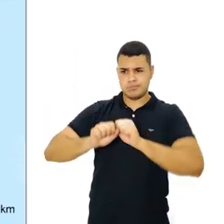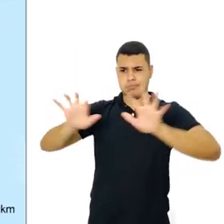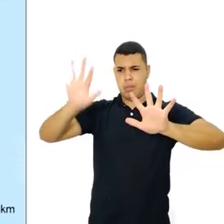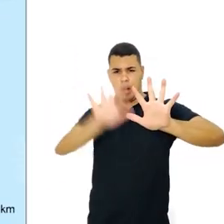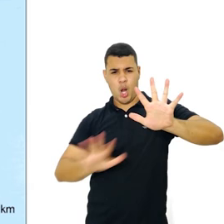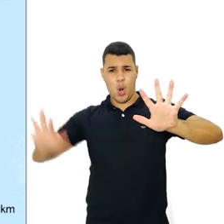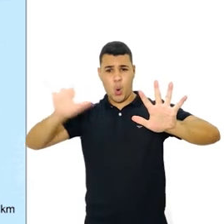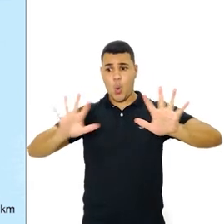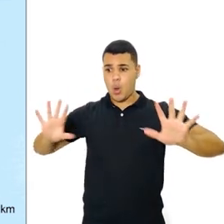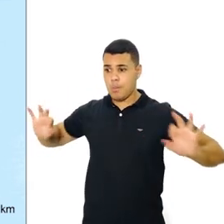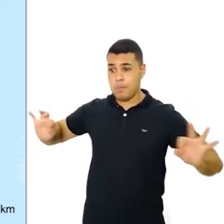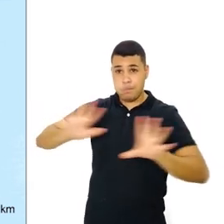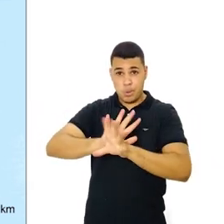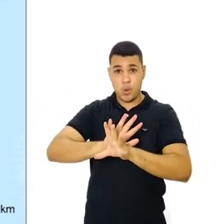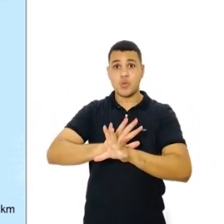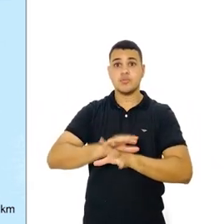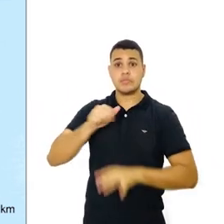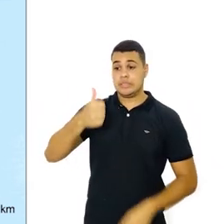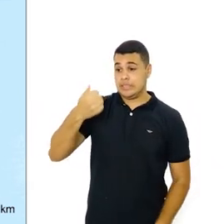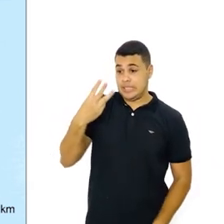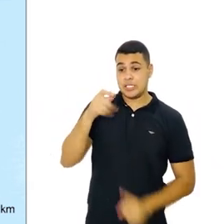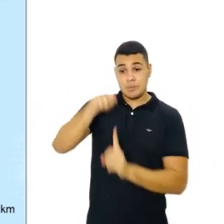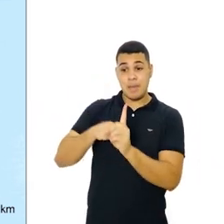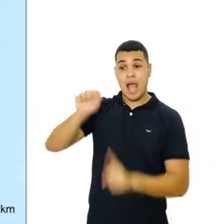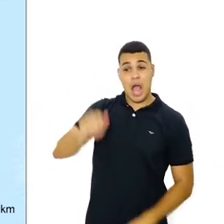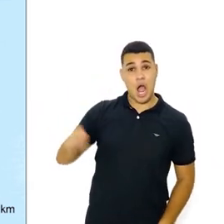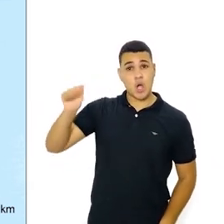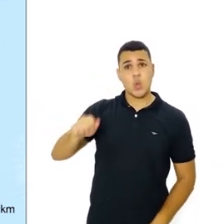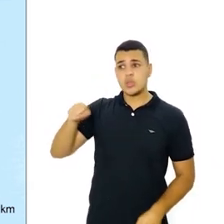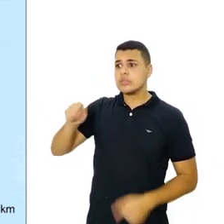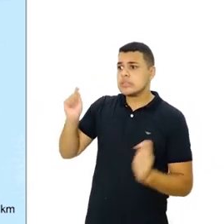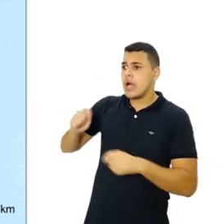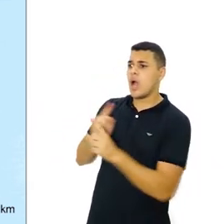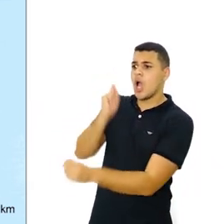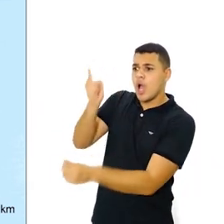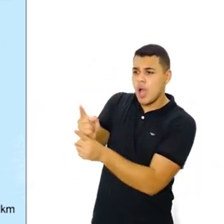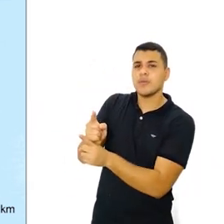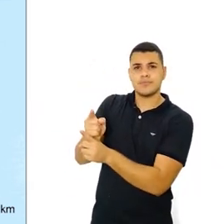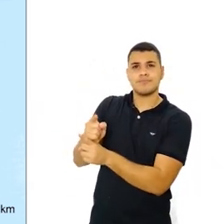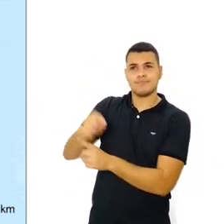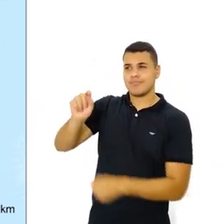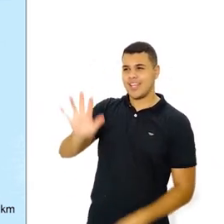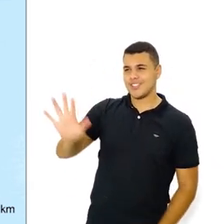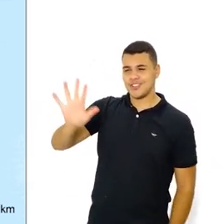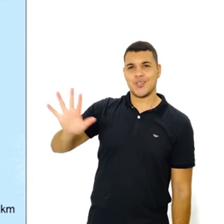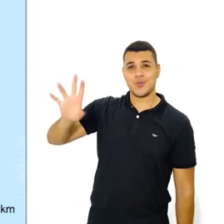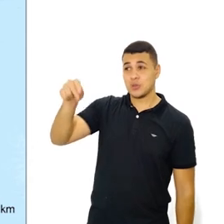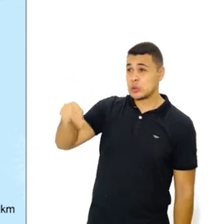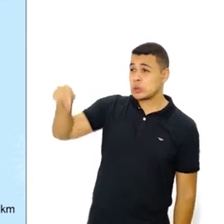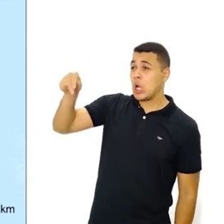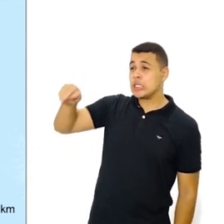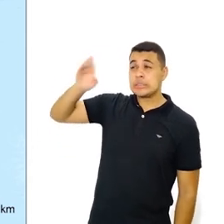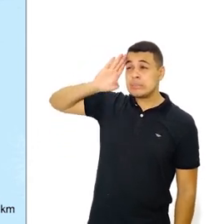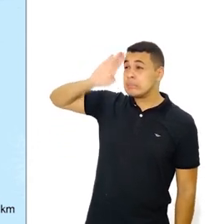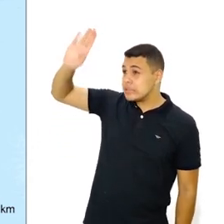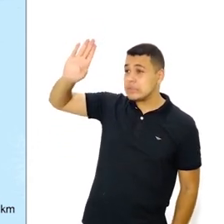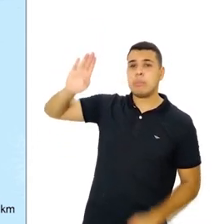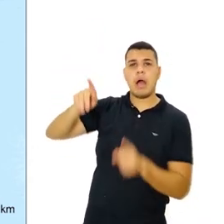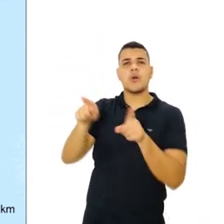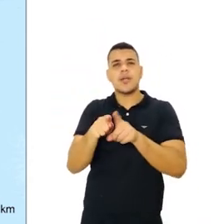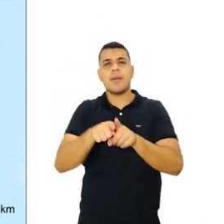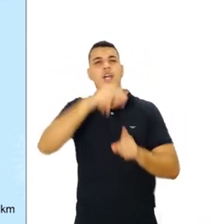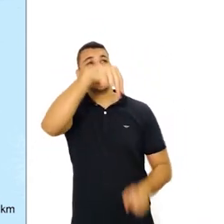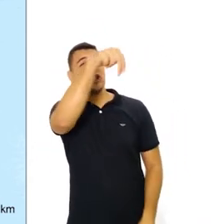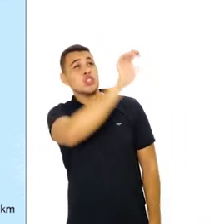-19 no nosso país. Esse mapa terminou em 13 de agosto e vocês veem a região norte sendo